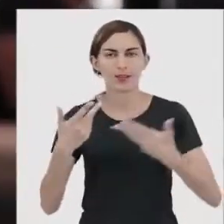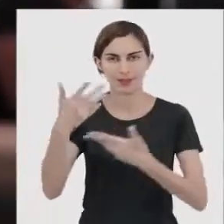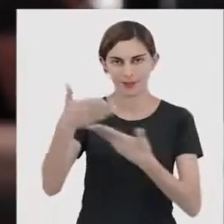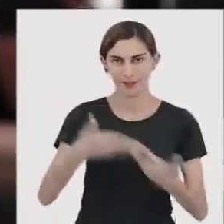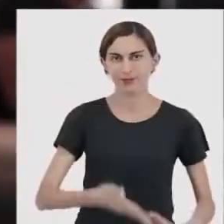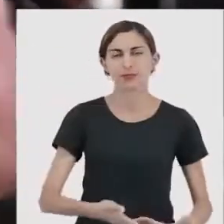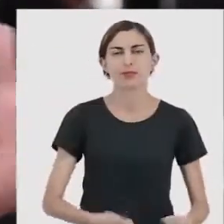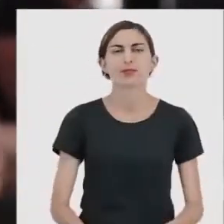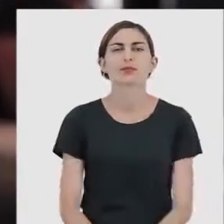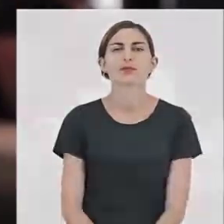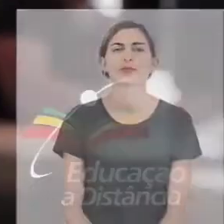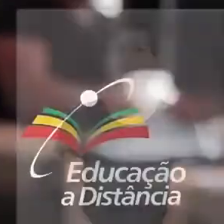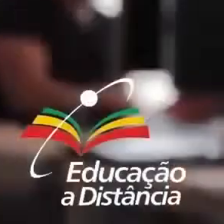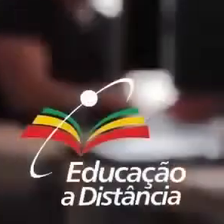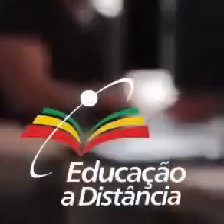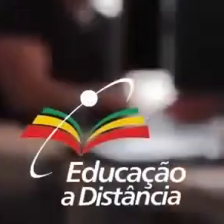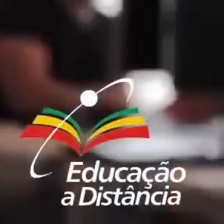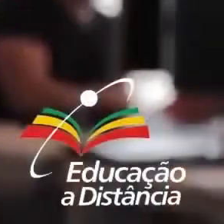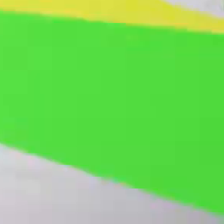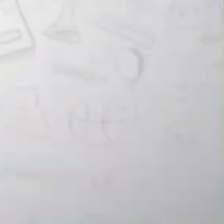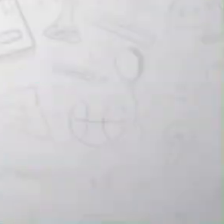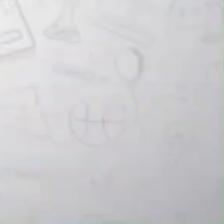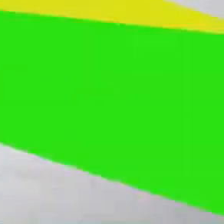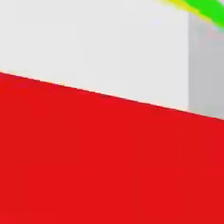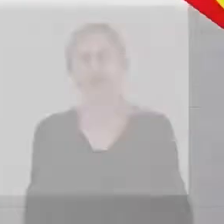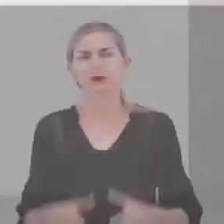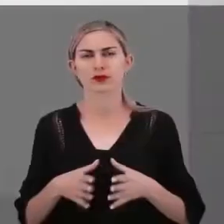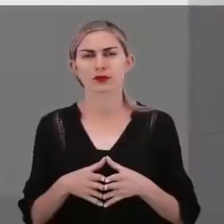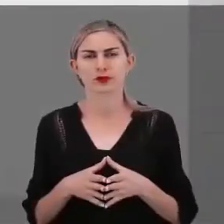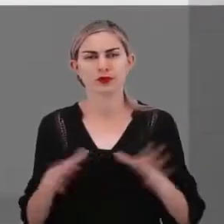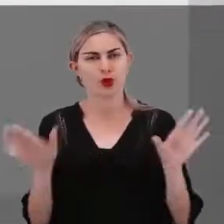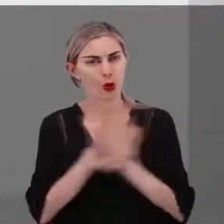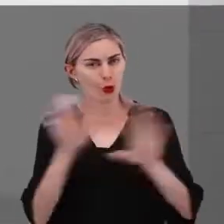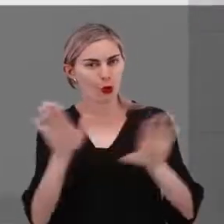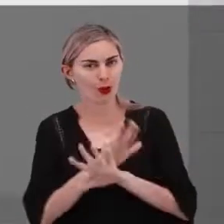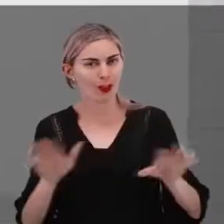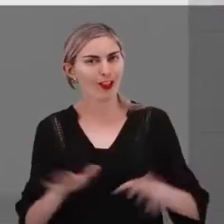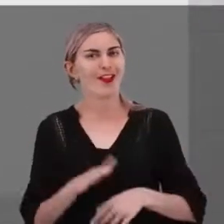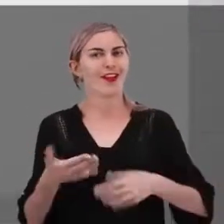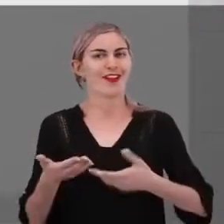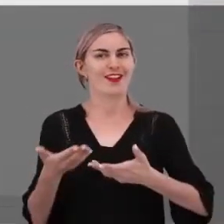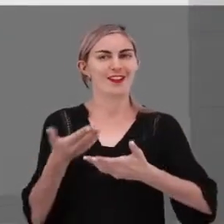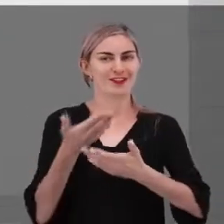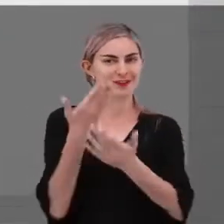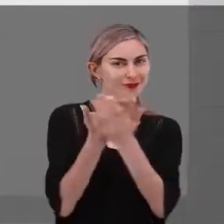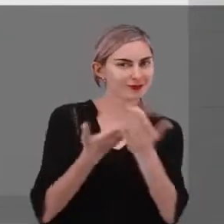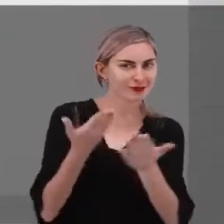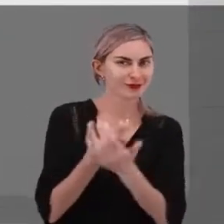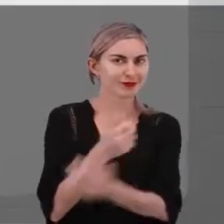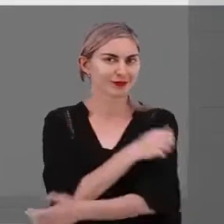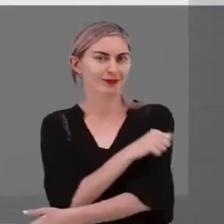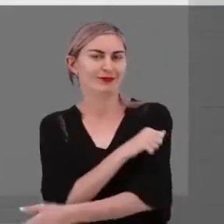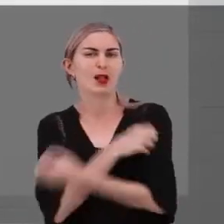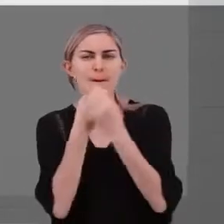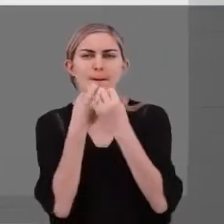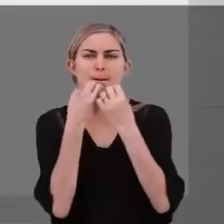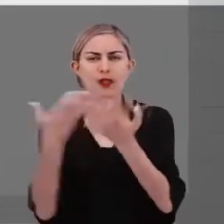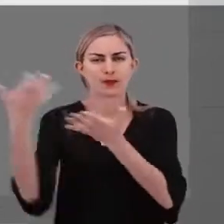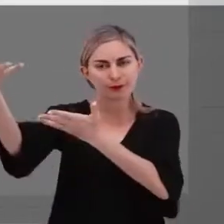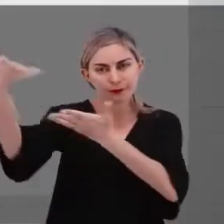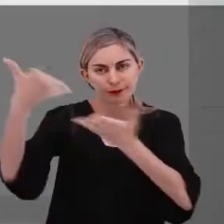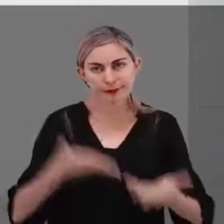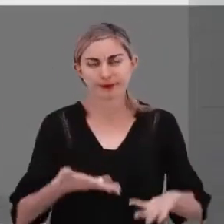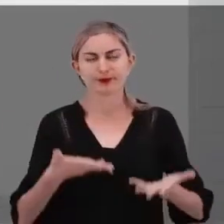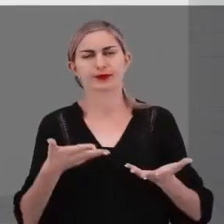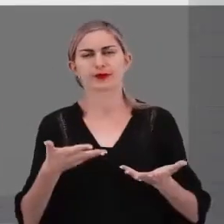sempre. É uma grande alegria recebê-los. Olá, caros e caras estudantes. Sejam todos muito bem